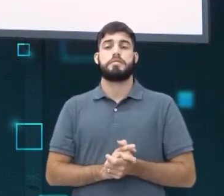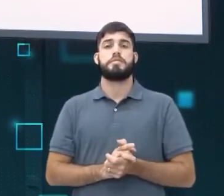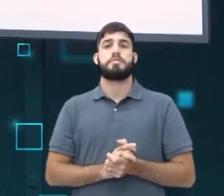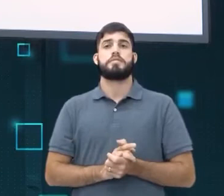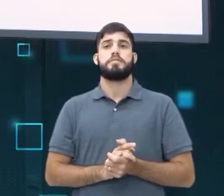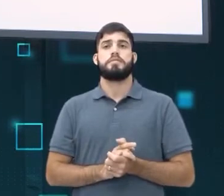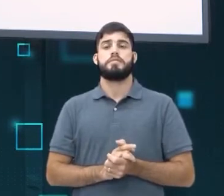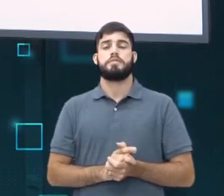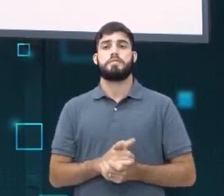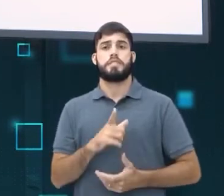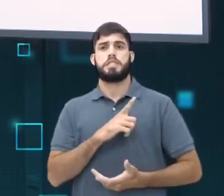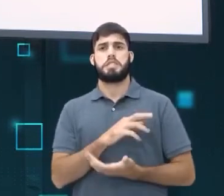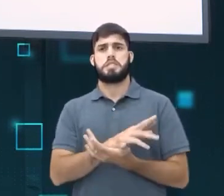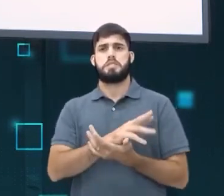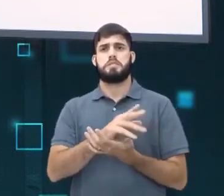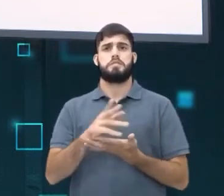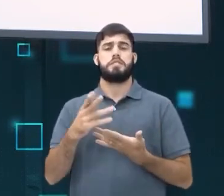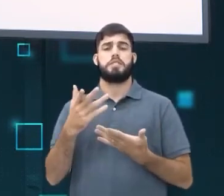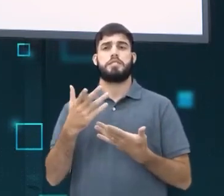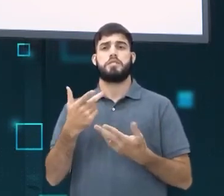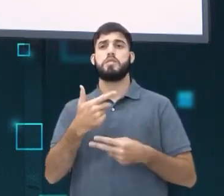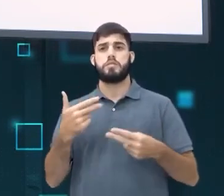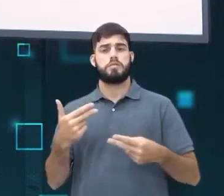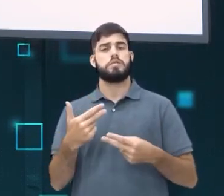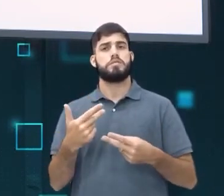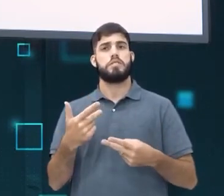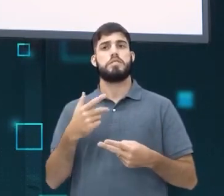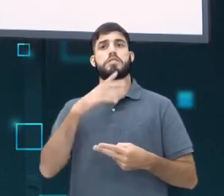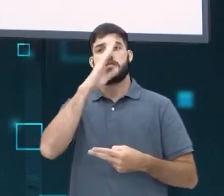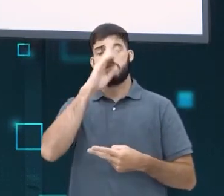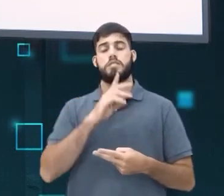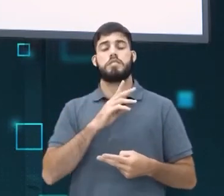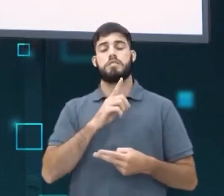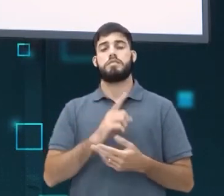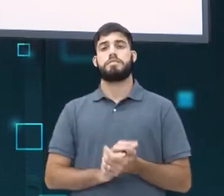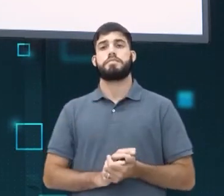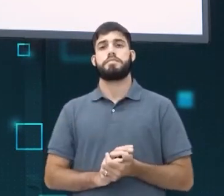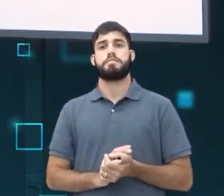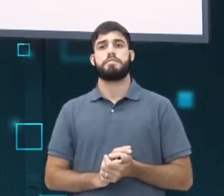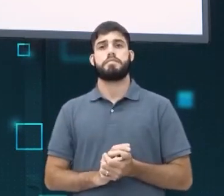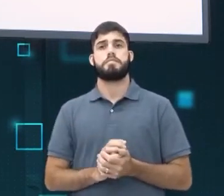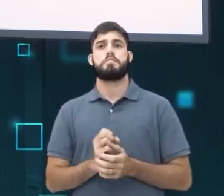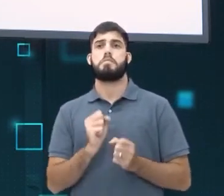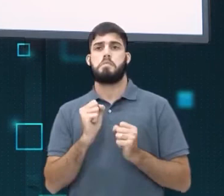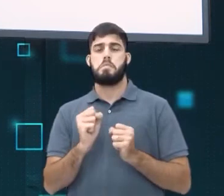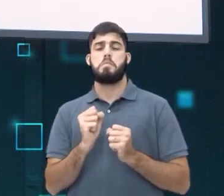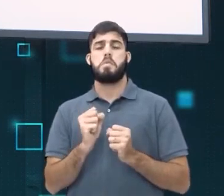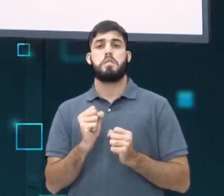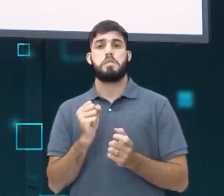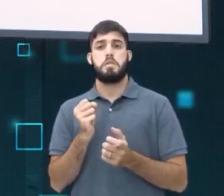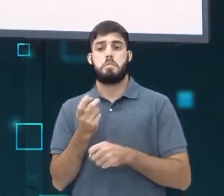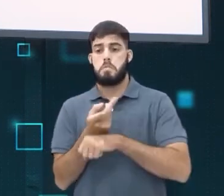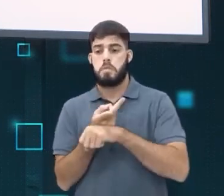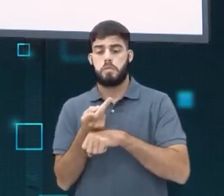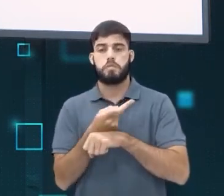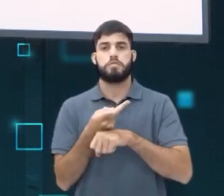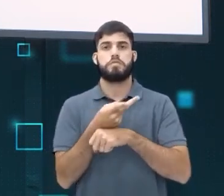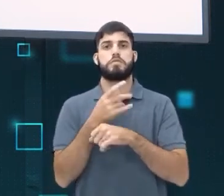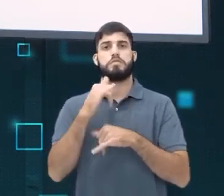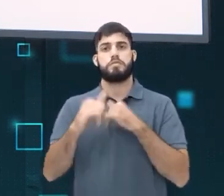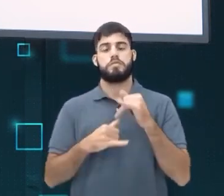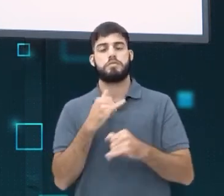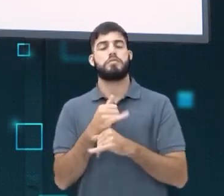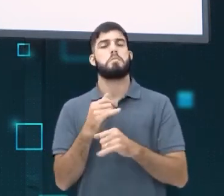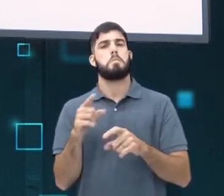muitos serviços gratuitos desse tipo que você pode procurar aí pela internet, pode